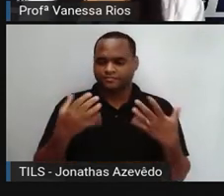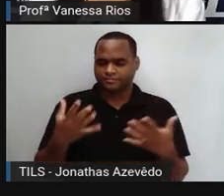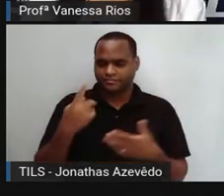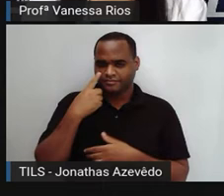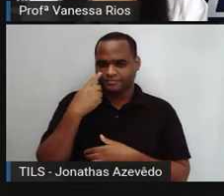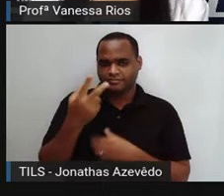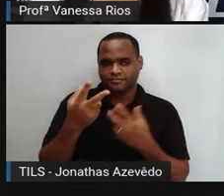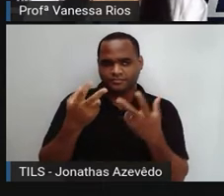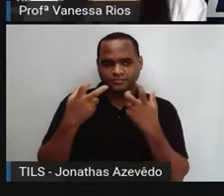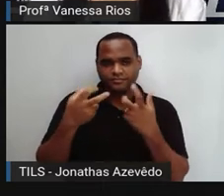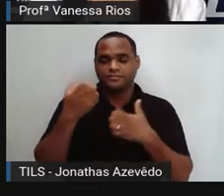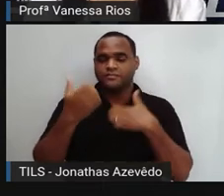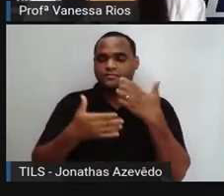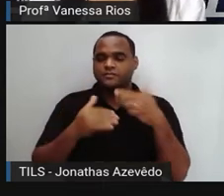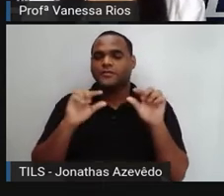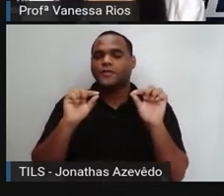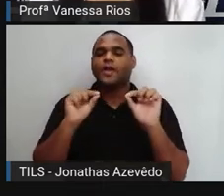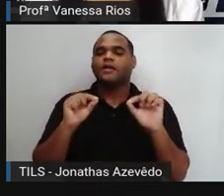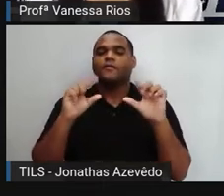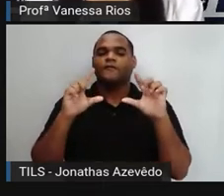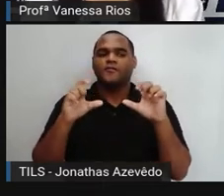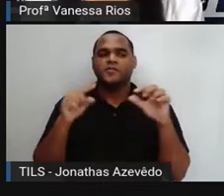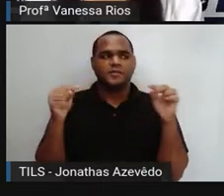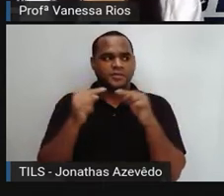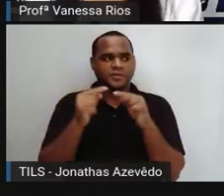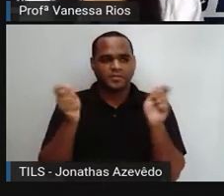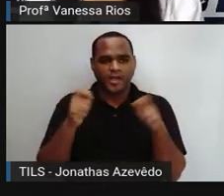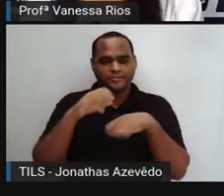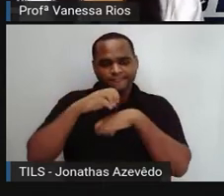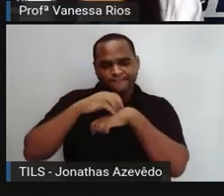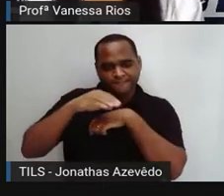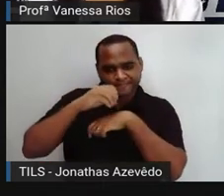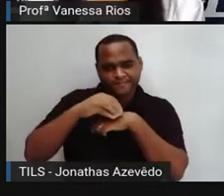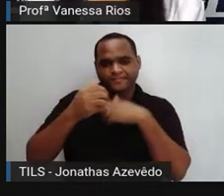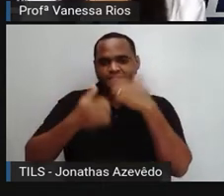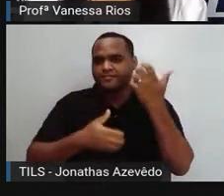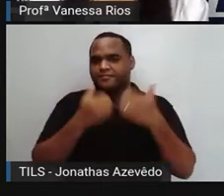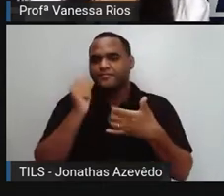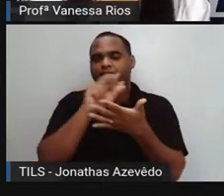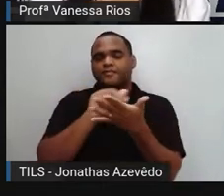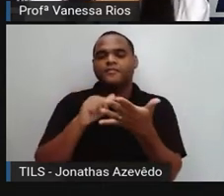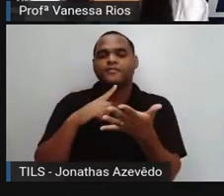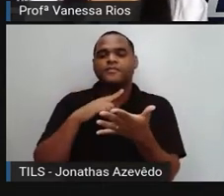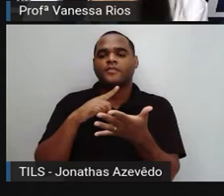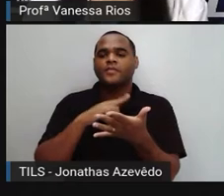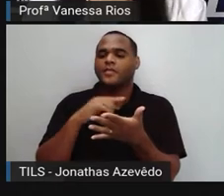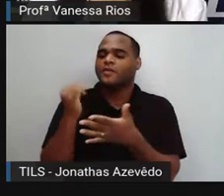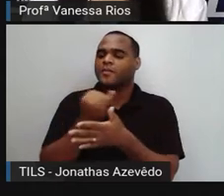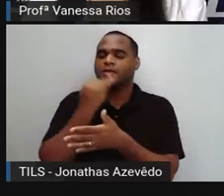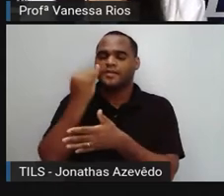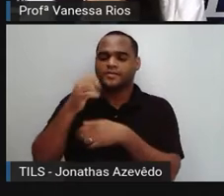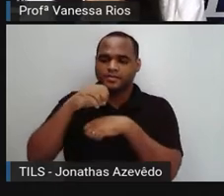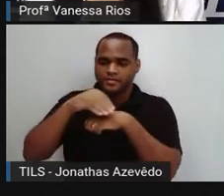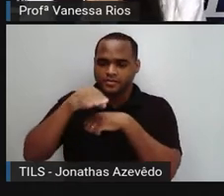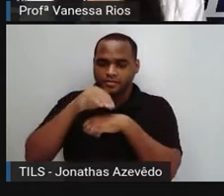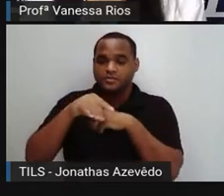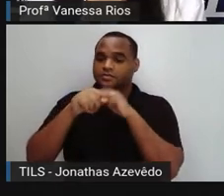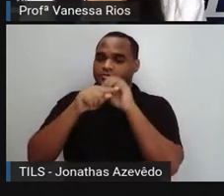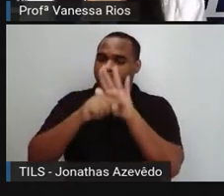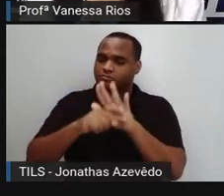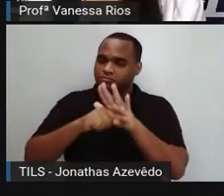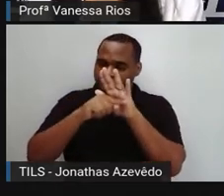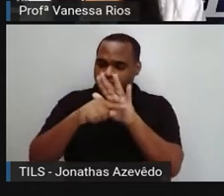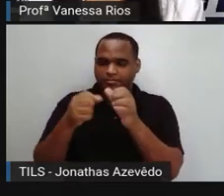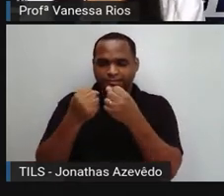observa que a fotografia, ela pode nos trazer informações muito mais, ou muito maiores,